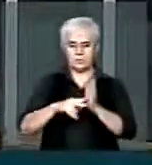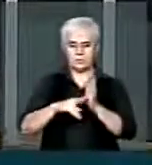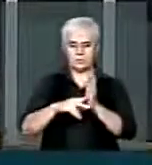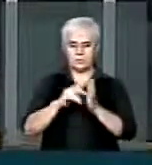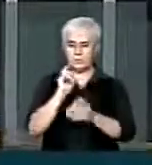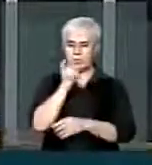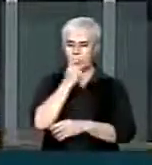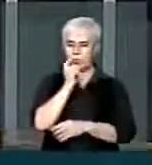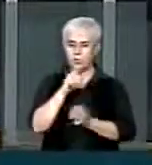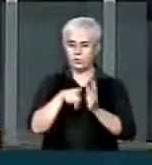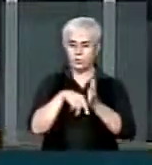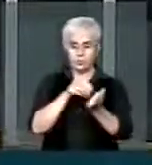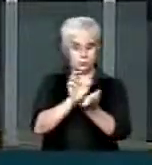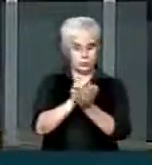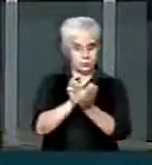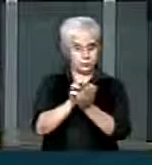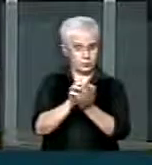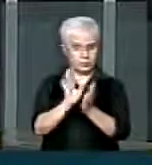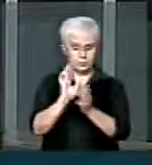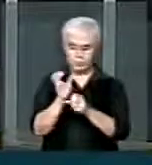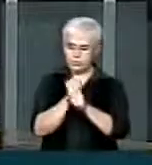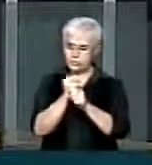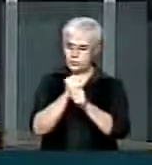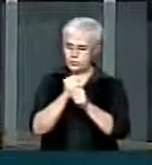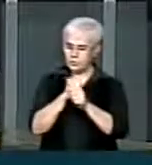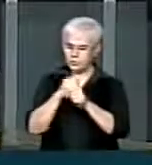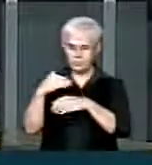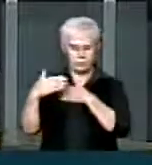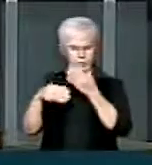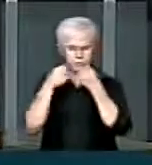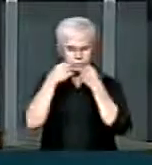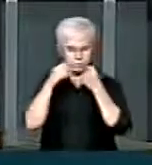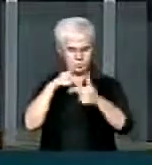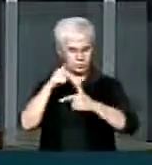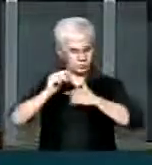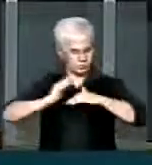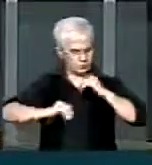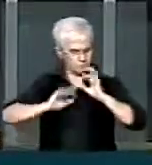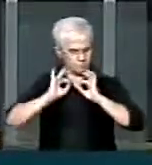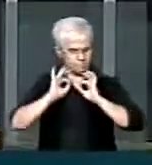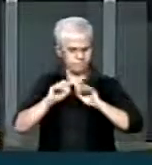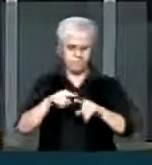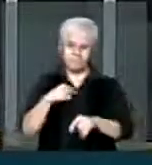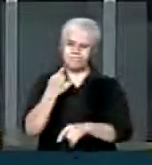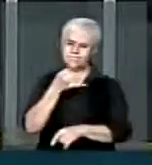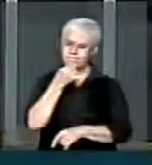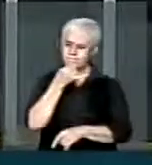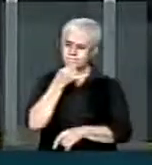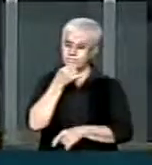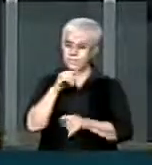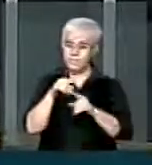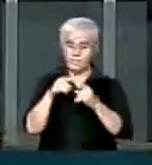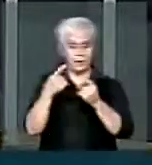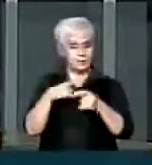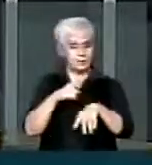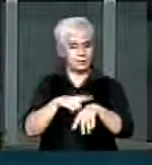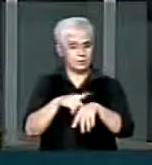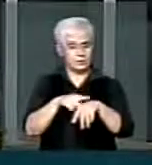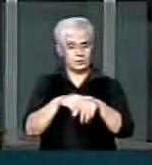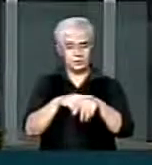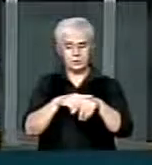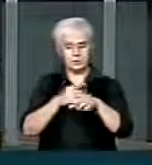odontologistas de Pernambuco por muito tempo, com muita competência. A gente lamenta, mas que é uma passagem.